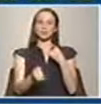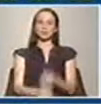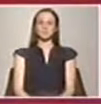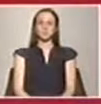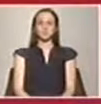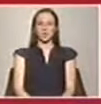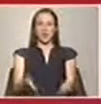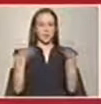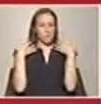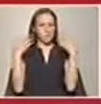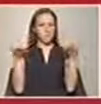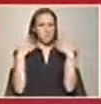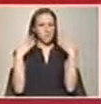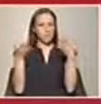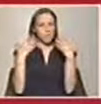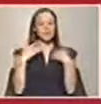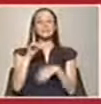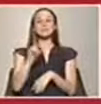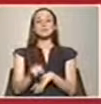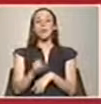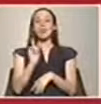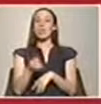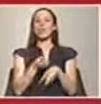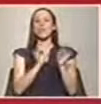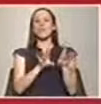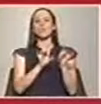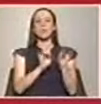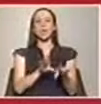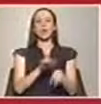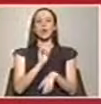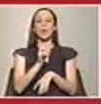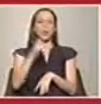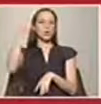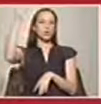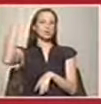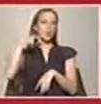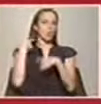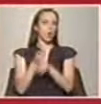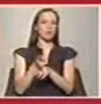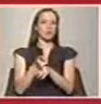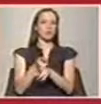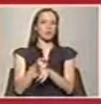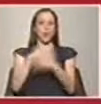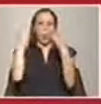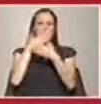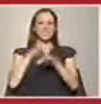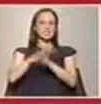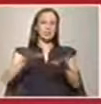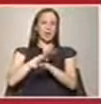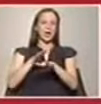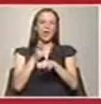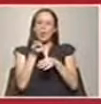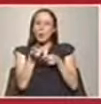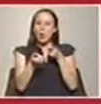de mais calor. E também não devemos expor-nos ao sol logo de imediato. Nos primeiros dias de praia devemos fazê-lo